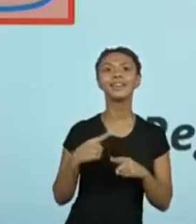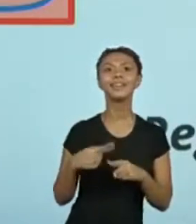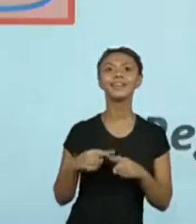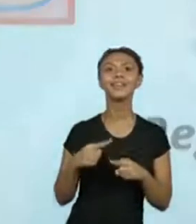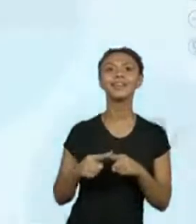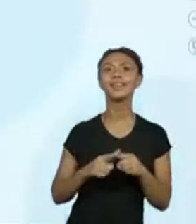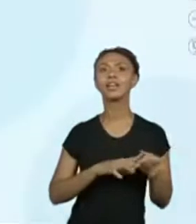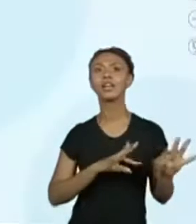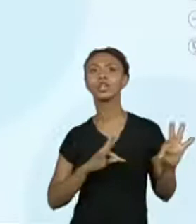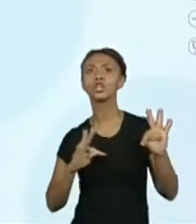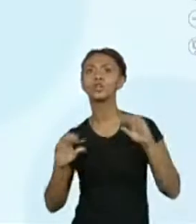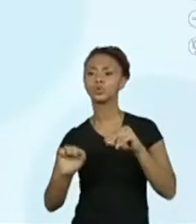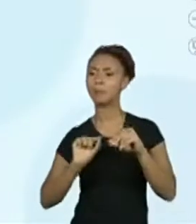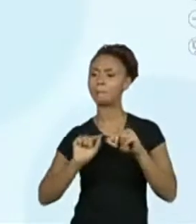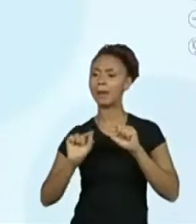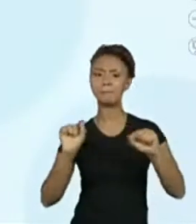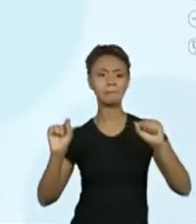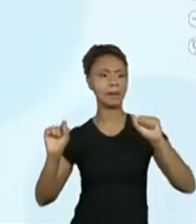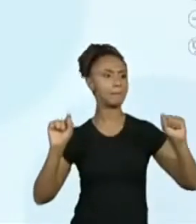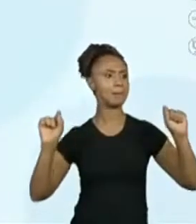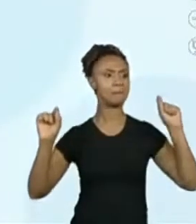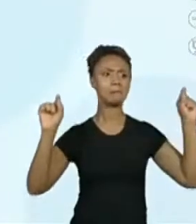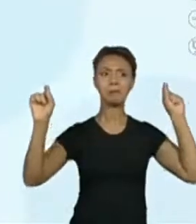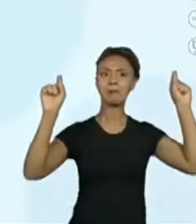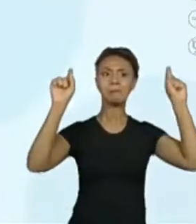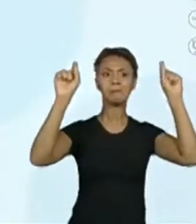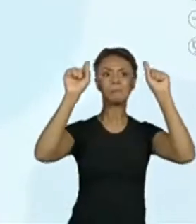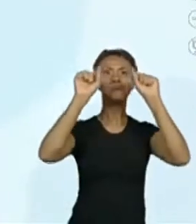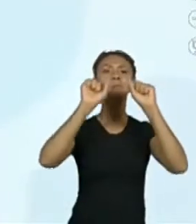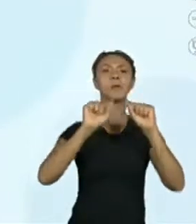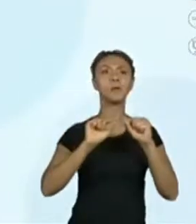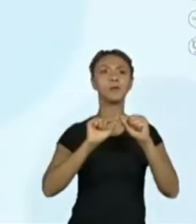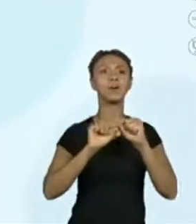tudo isso? E olha a dica aqui, ó.